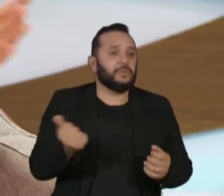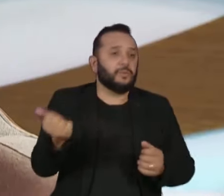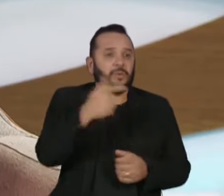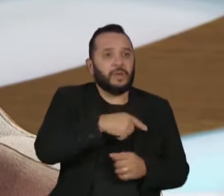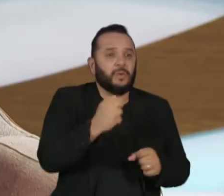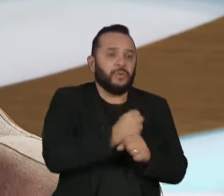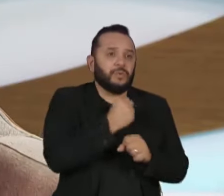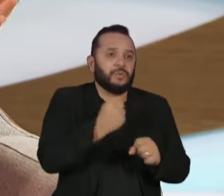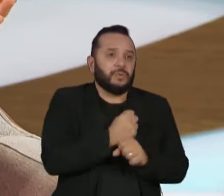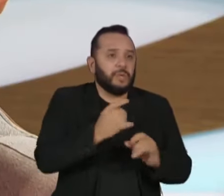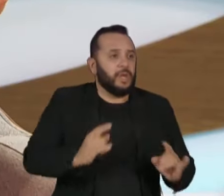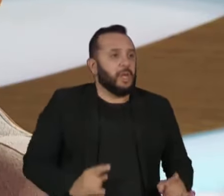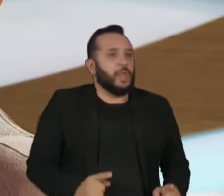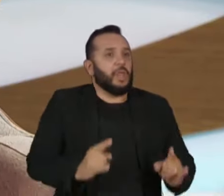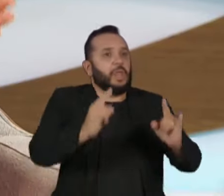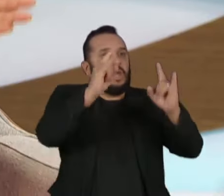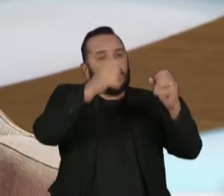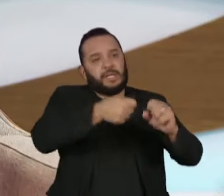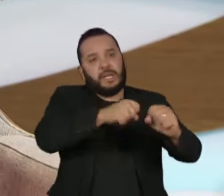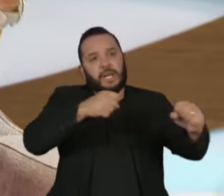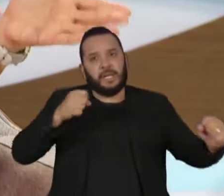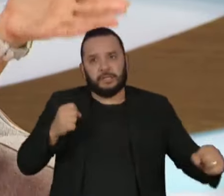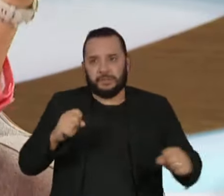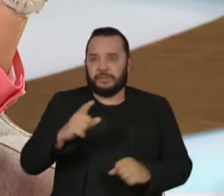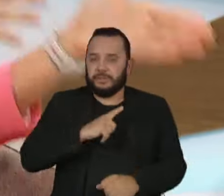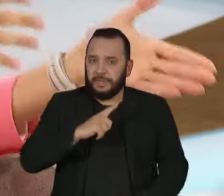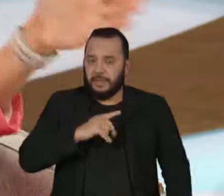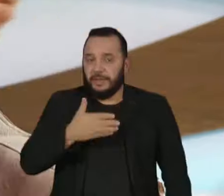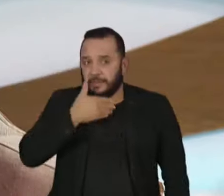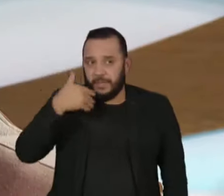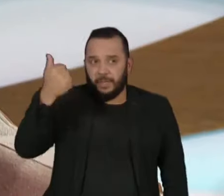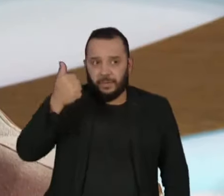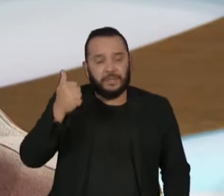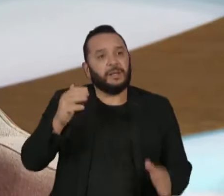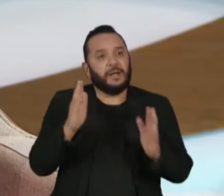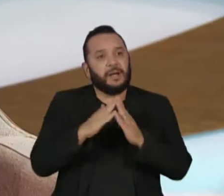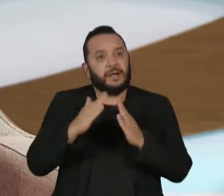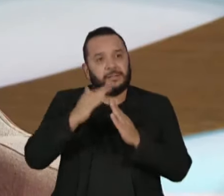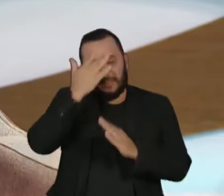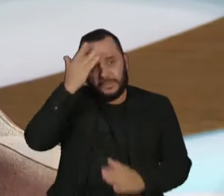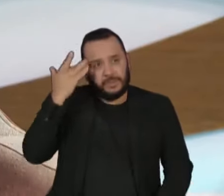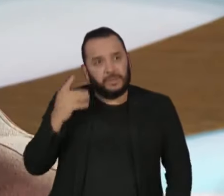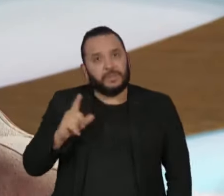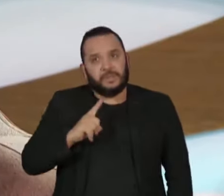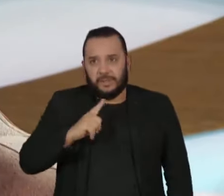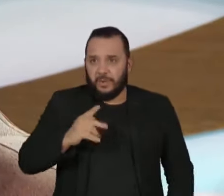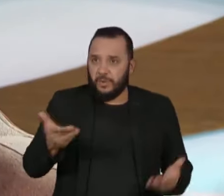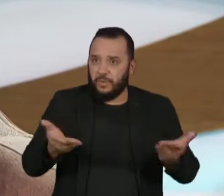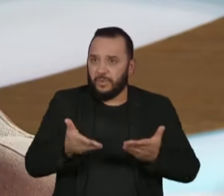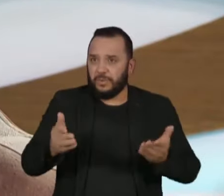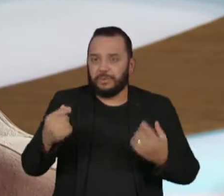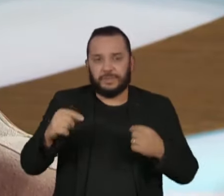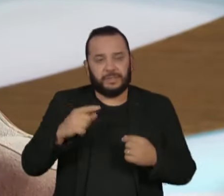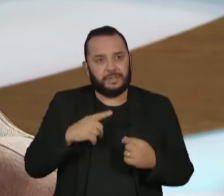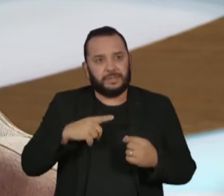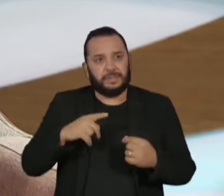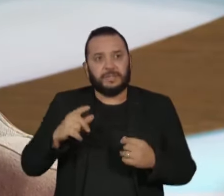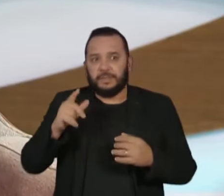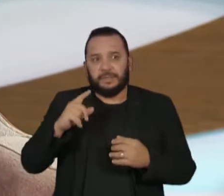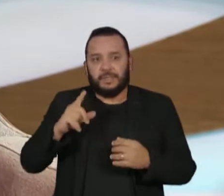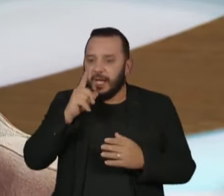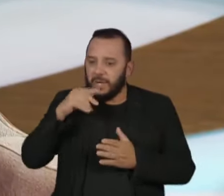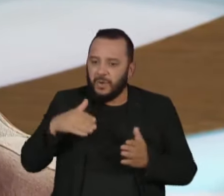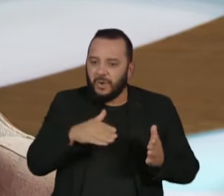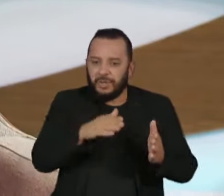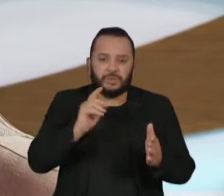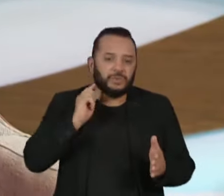residencial. A gente pode falar, por exemplo, de levar melhoria para a casa que a pessoa tem hoje. É você fazer a conexão com o córrego, você instalar uma